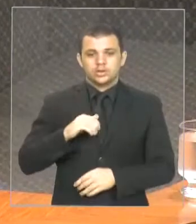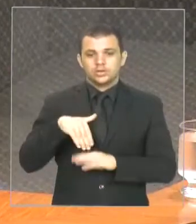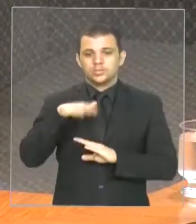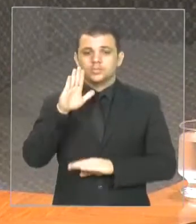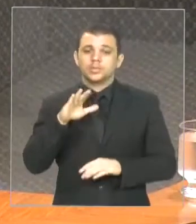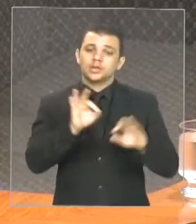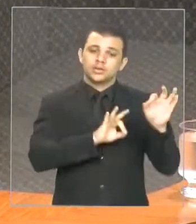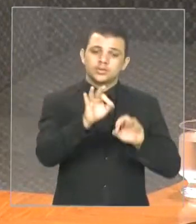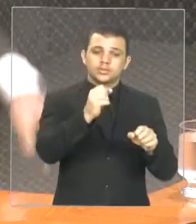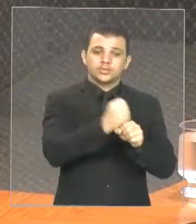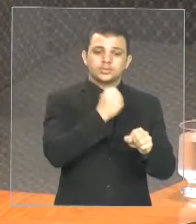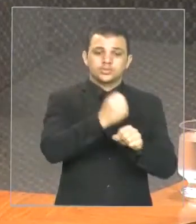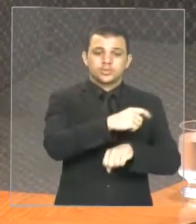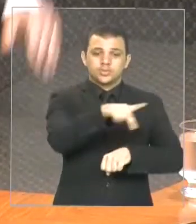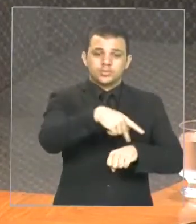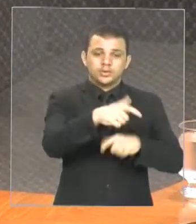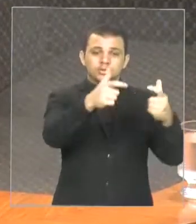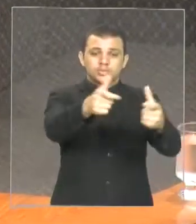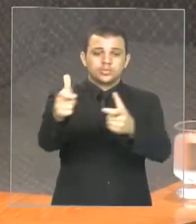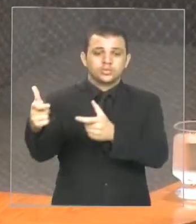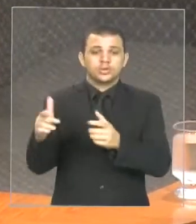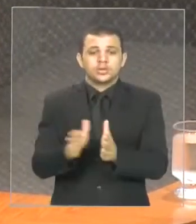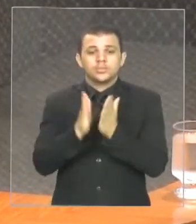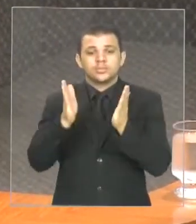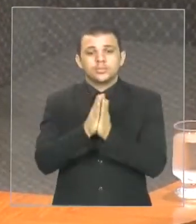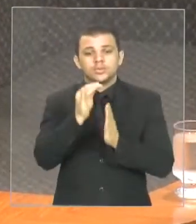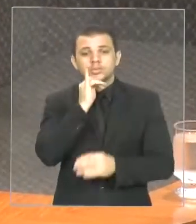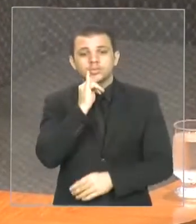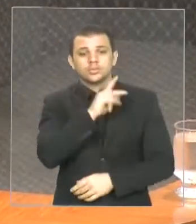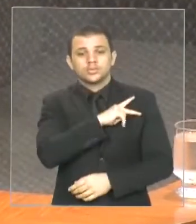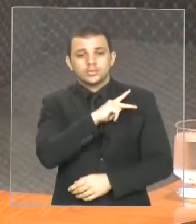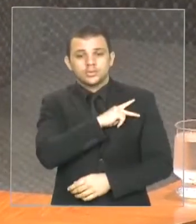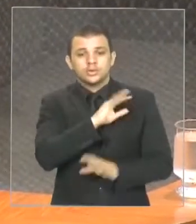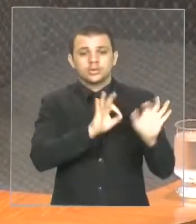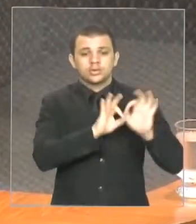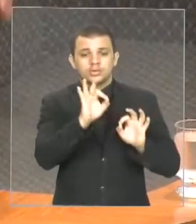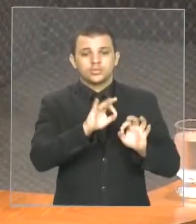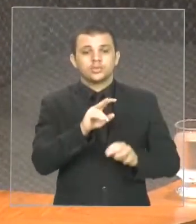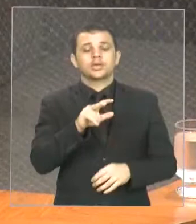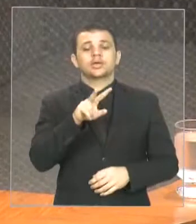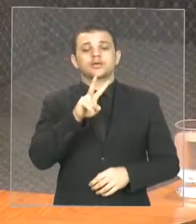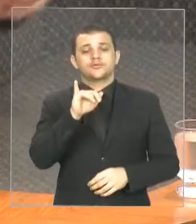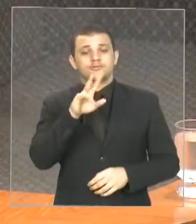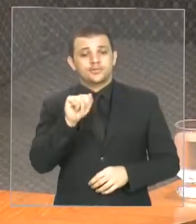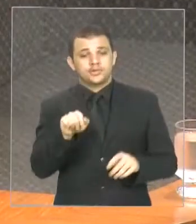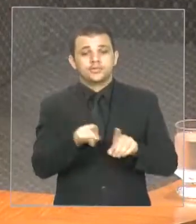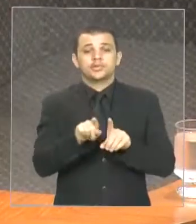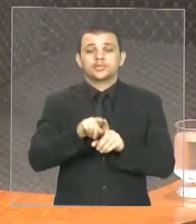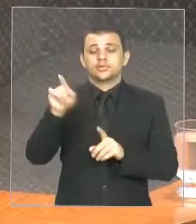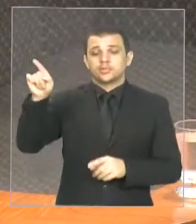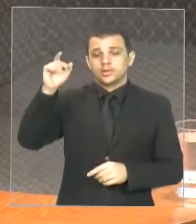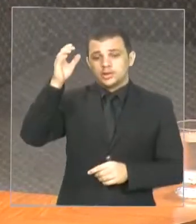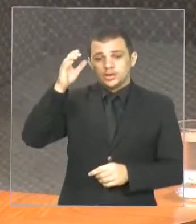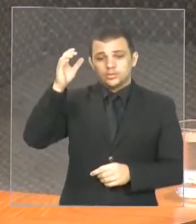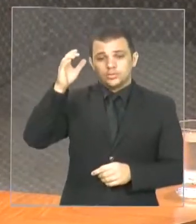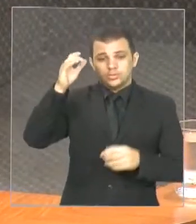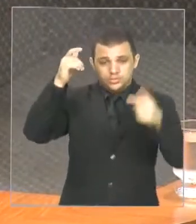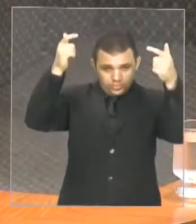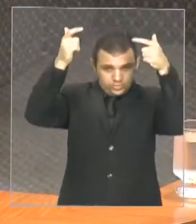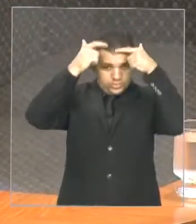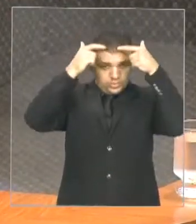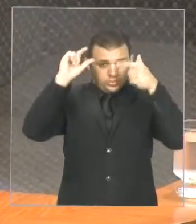praças nos bairros mais pobres, na Vila Palmeira, fazer o Viva Vila Palmeira, no Coroadinho, fazer o Viva Coroadinho.